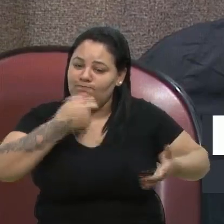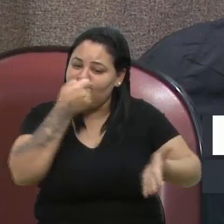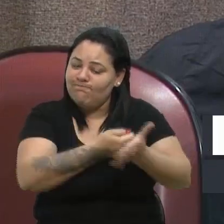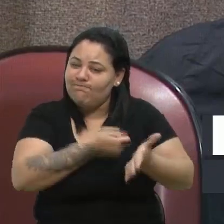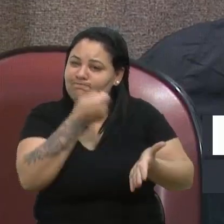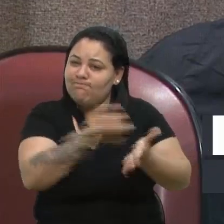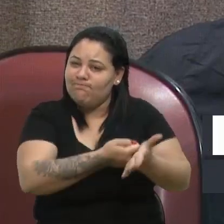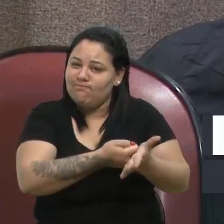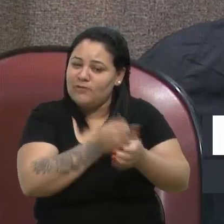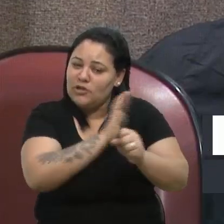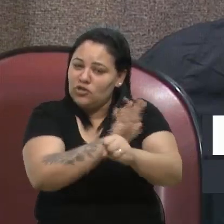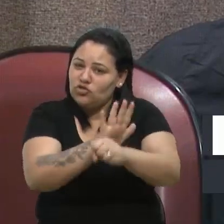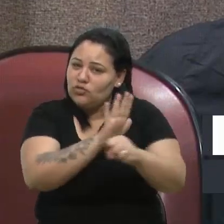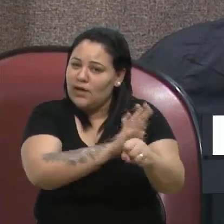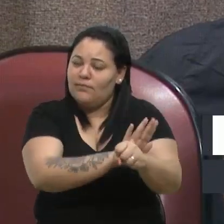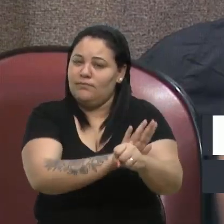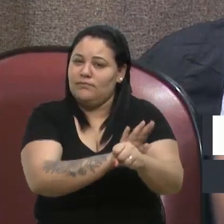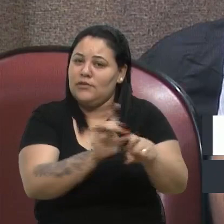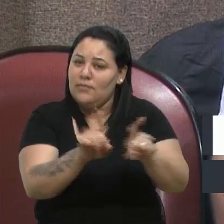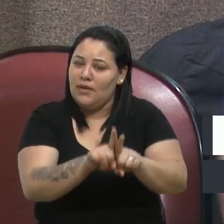auxiliar com muita força aqui dentro da casa.